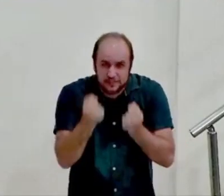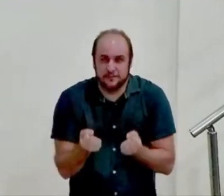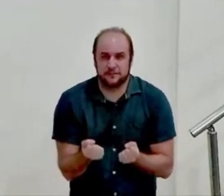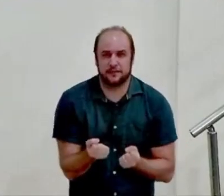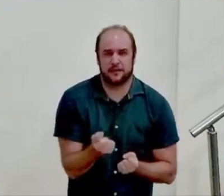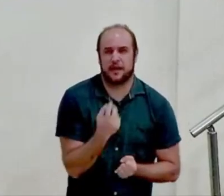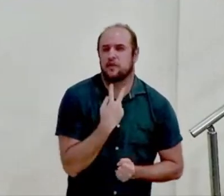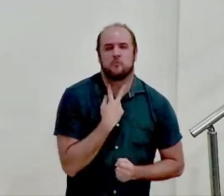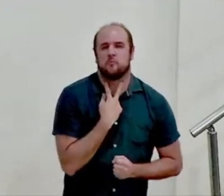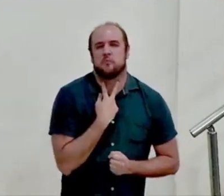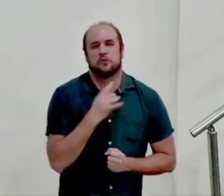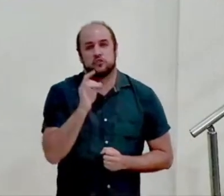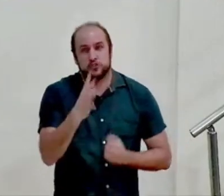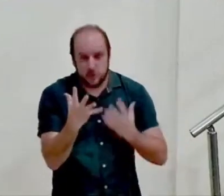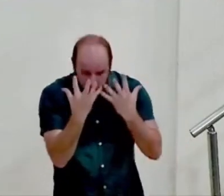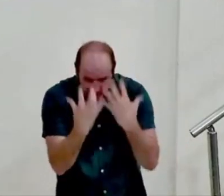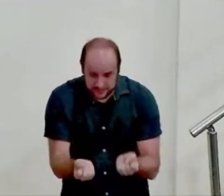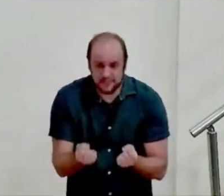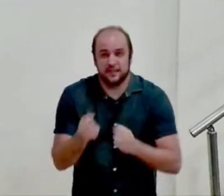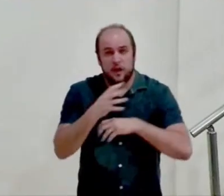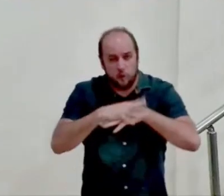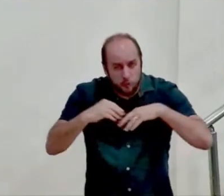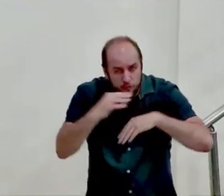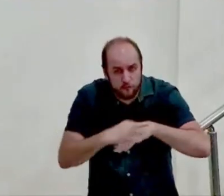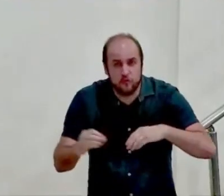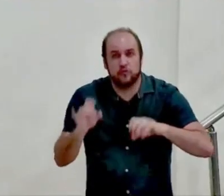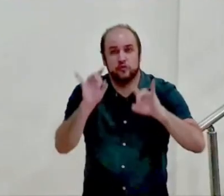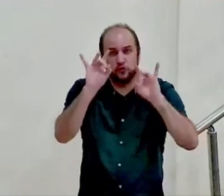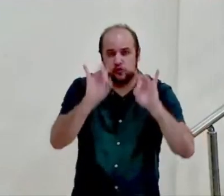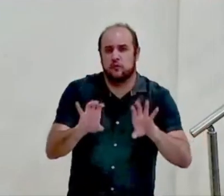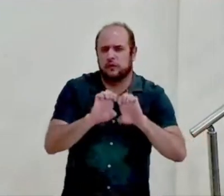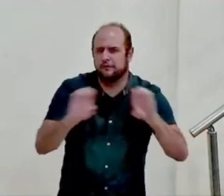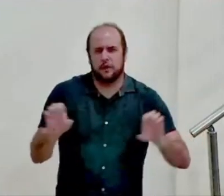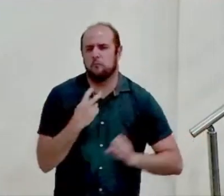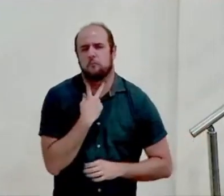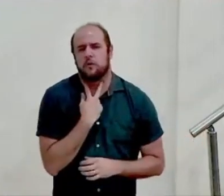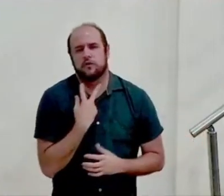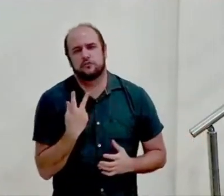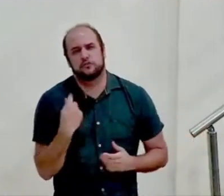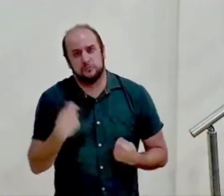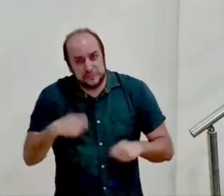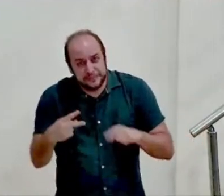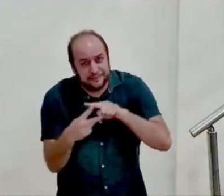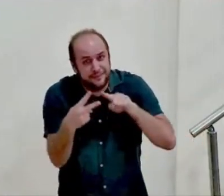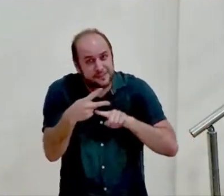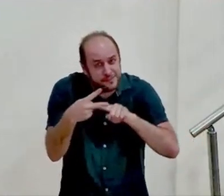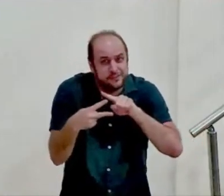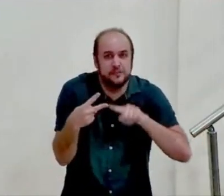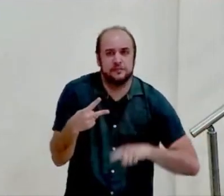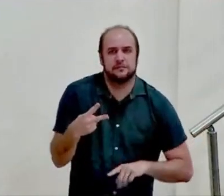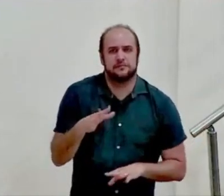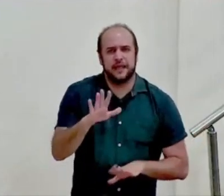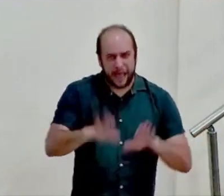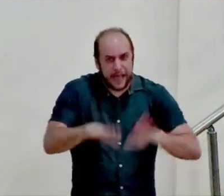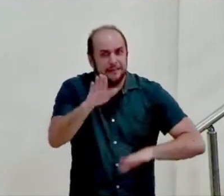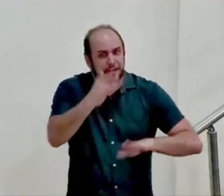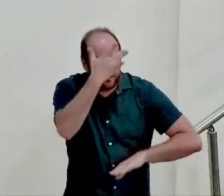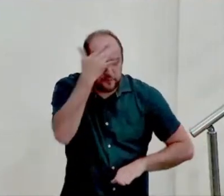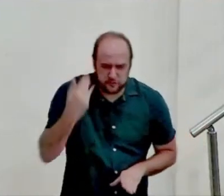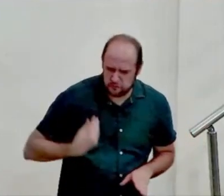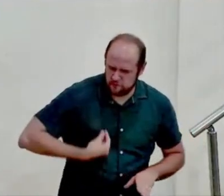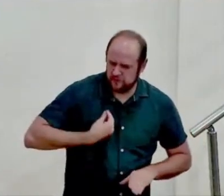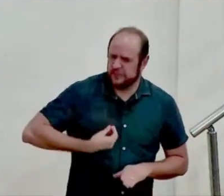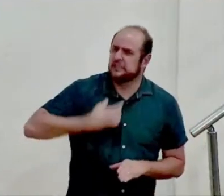chamado do evangelho sem correr atrás do seu conforto e sabe meus irmãos alguns estão vivendo vidas que não